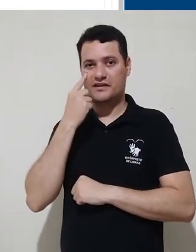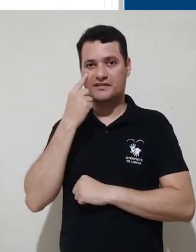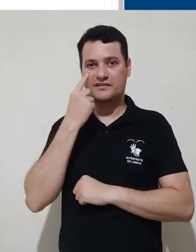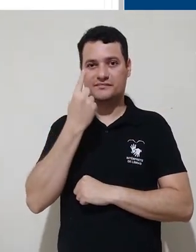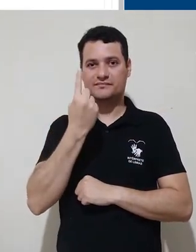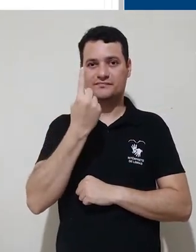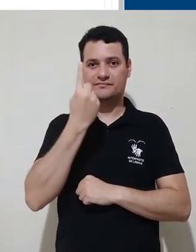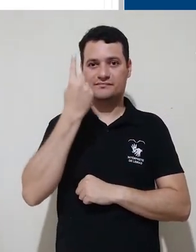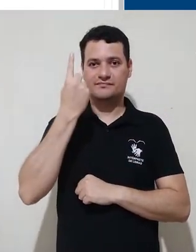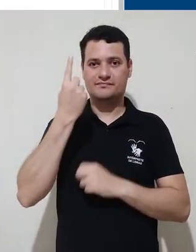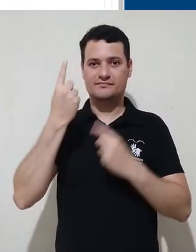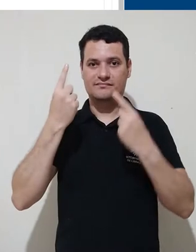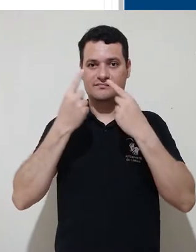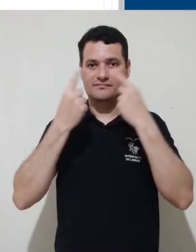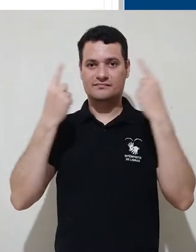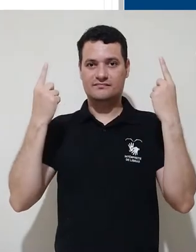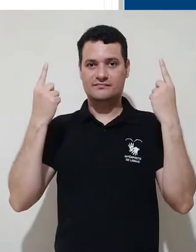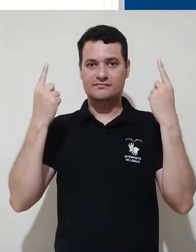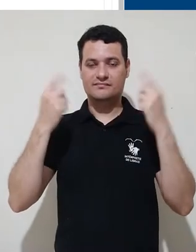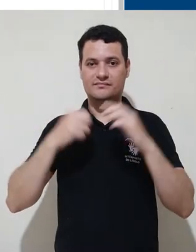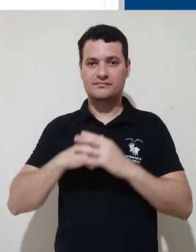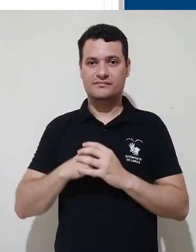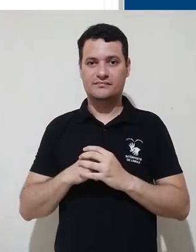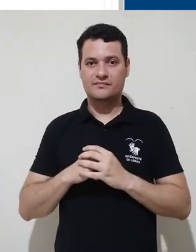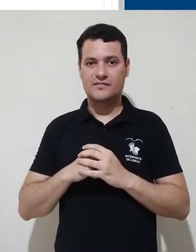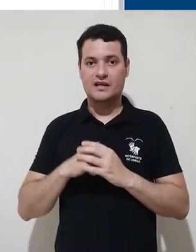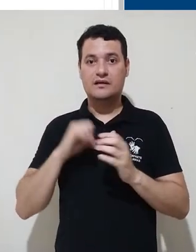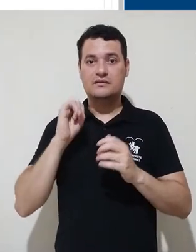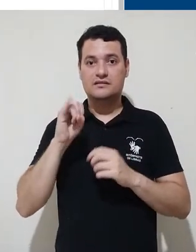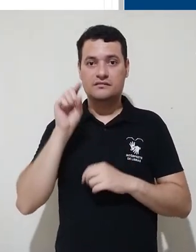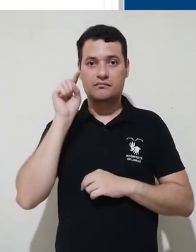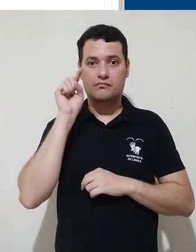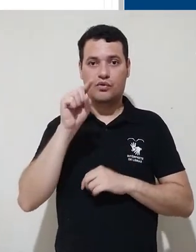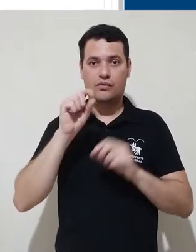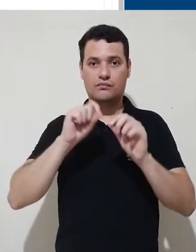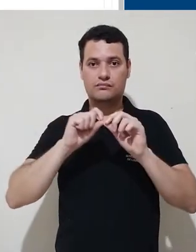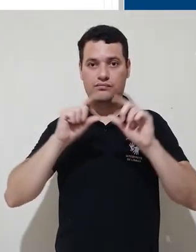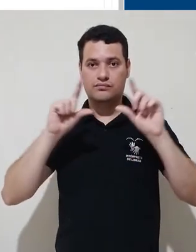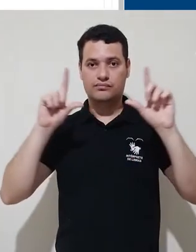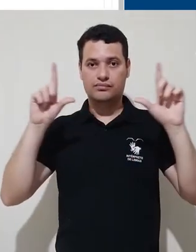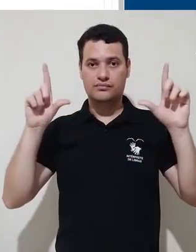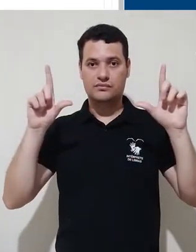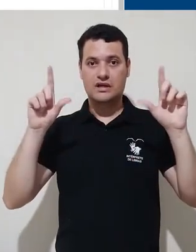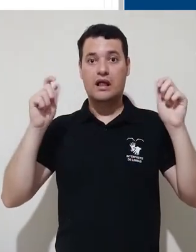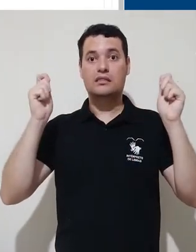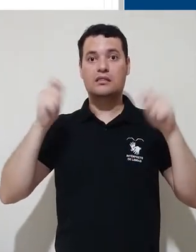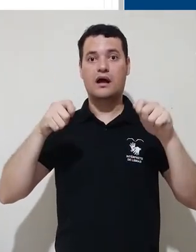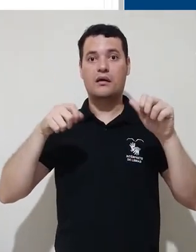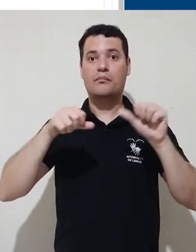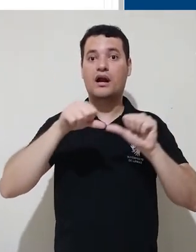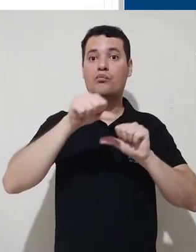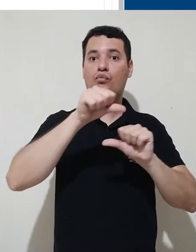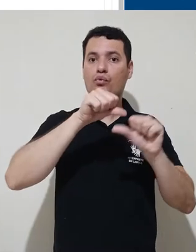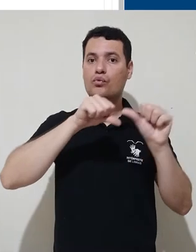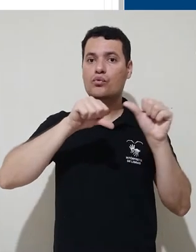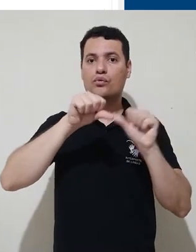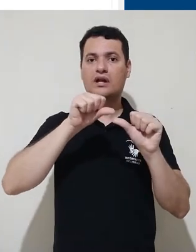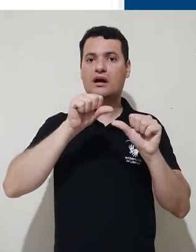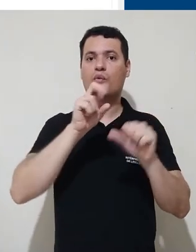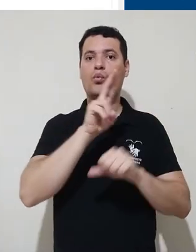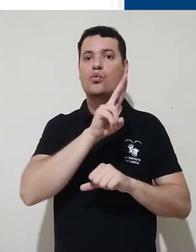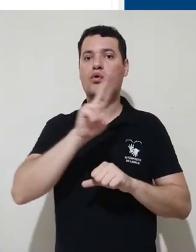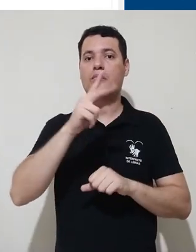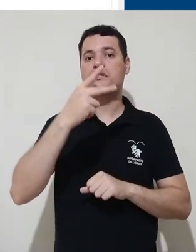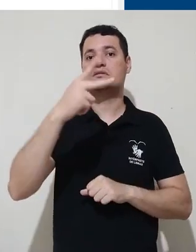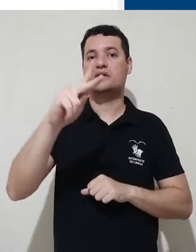estão vendo no centro da tela. Por quê? Porque clicando sobre modificar perfil, é possível fazer